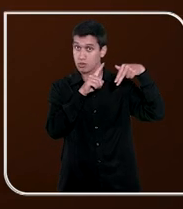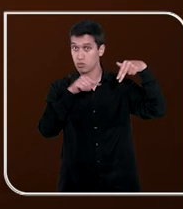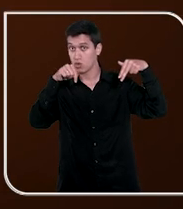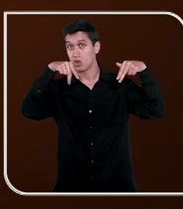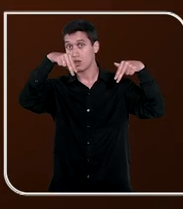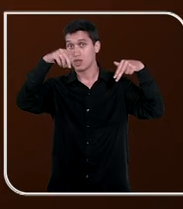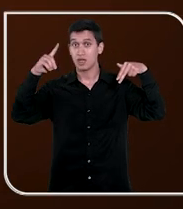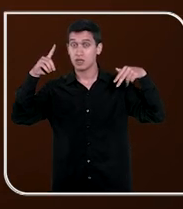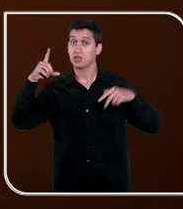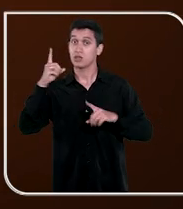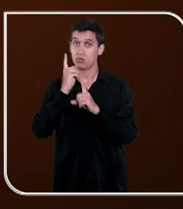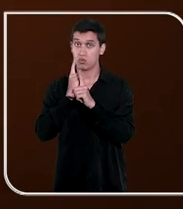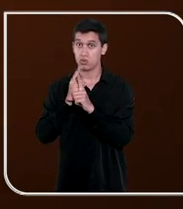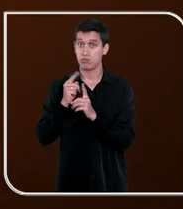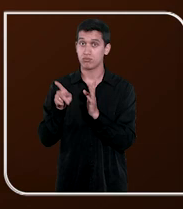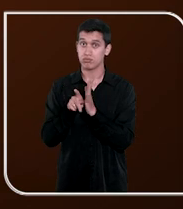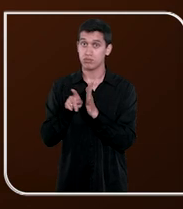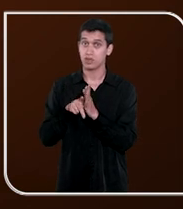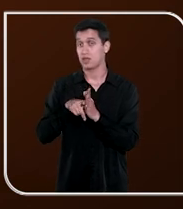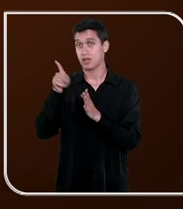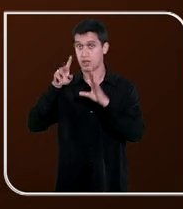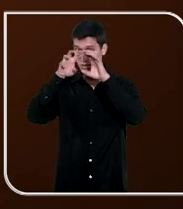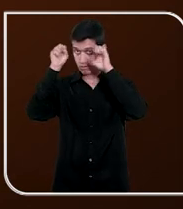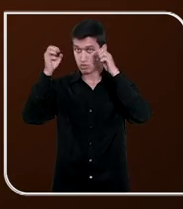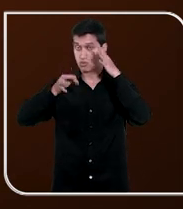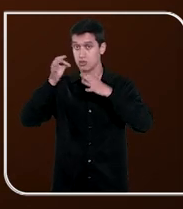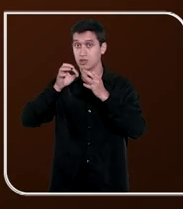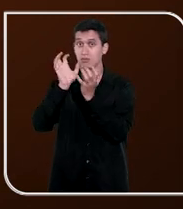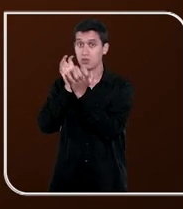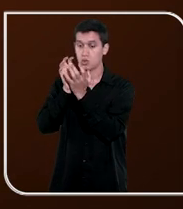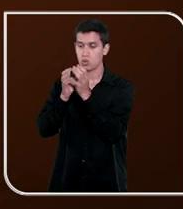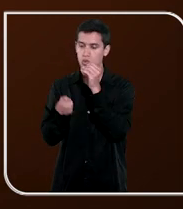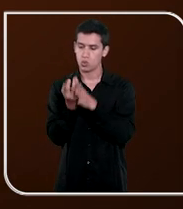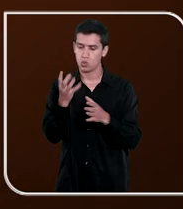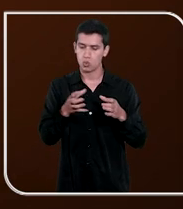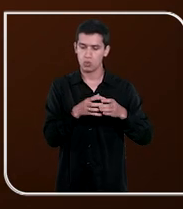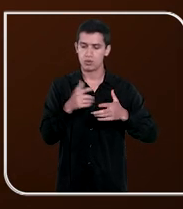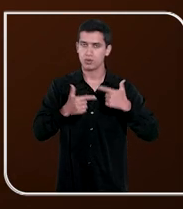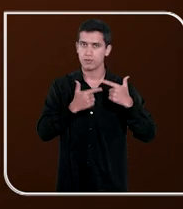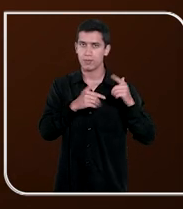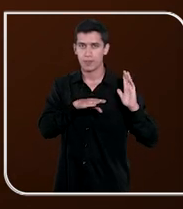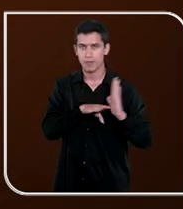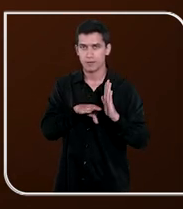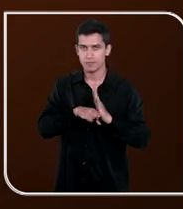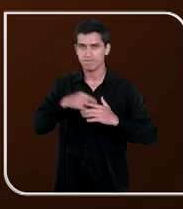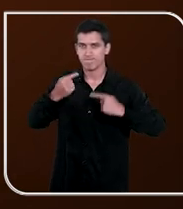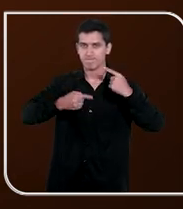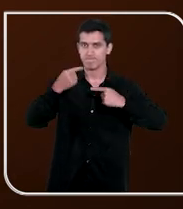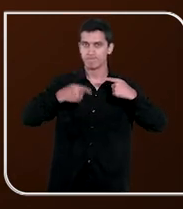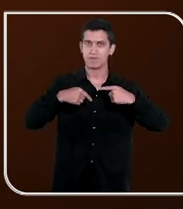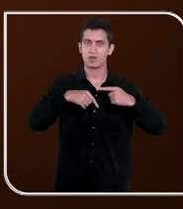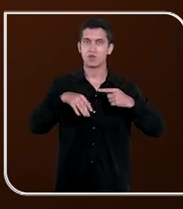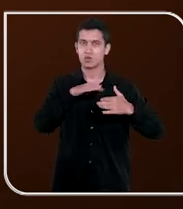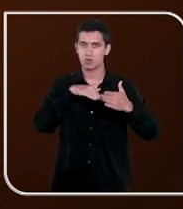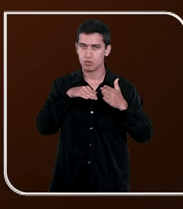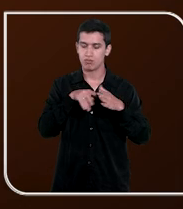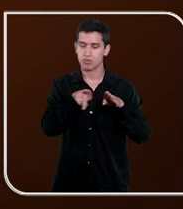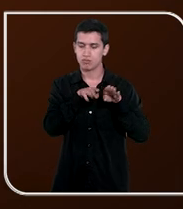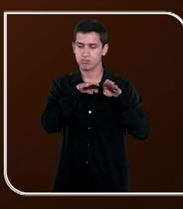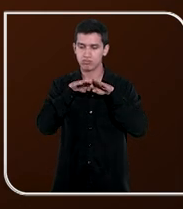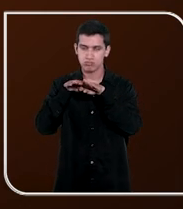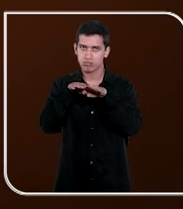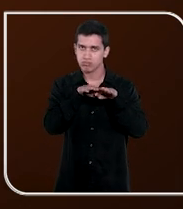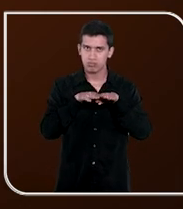nordeste, o Tribunal de Justiça de Pernambuco criou um grupo de trabalho para atuar na construção da política judiciária